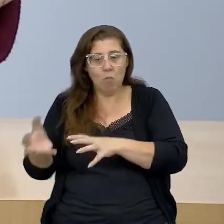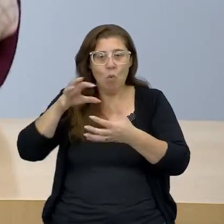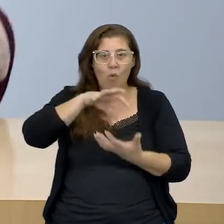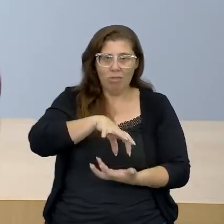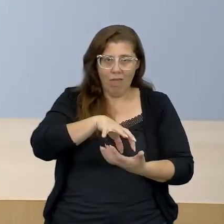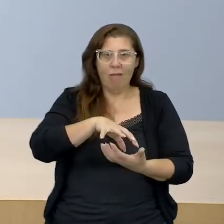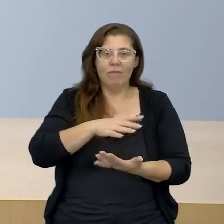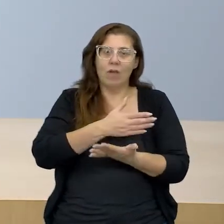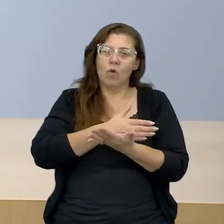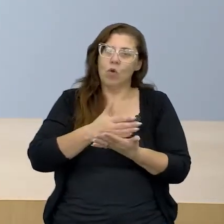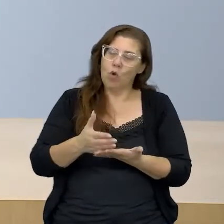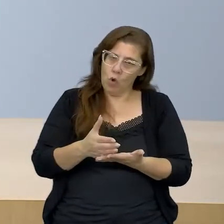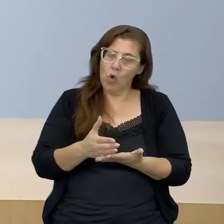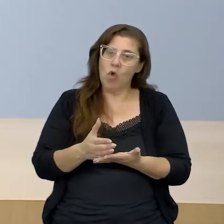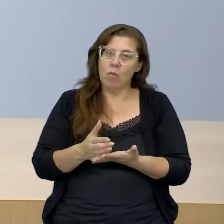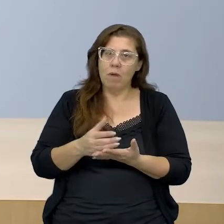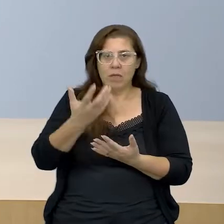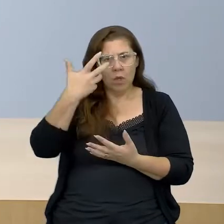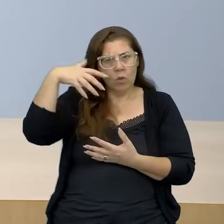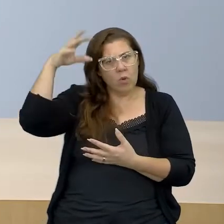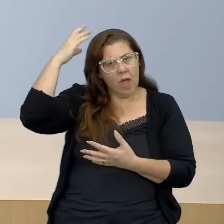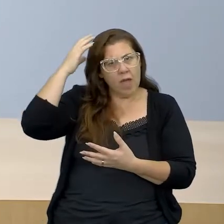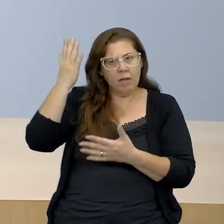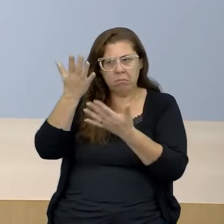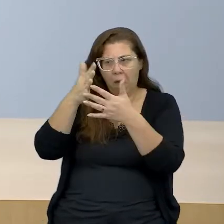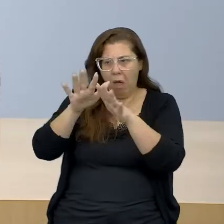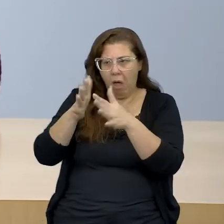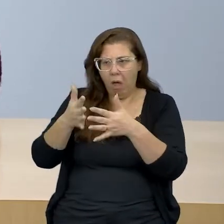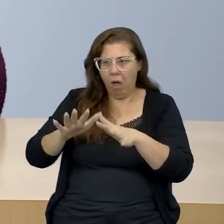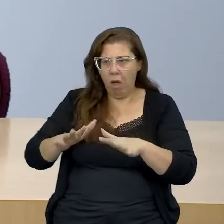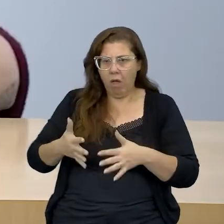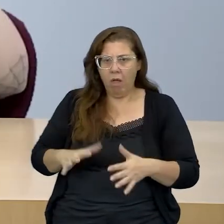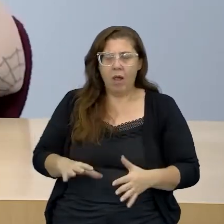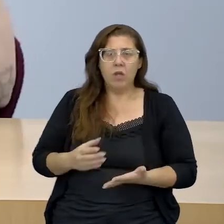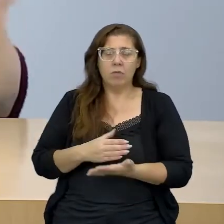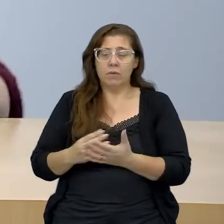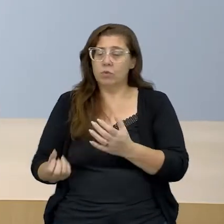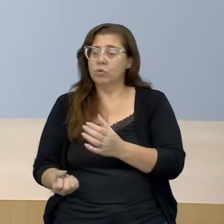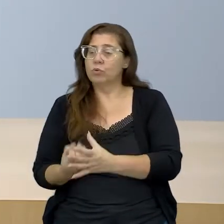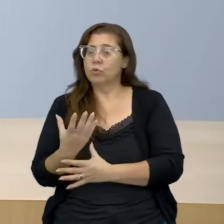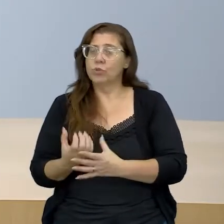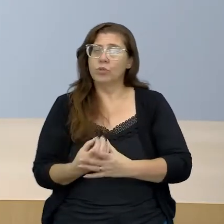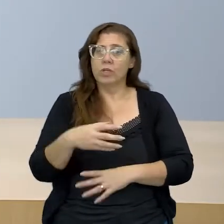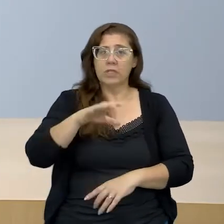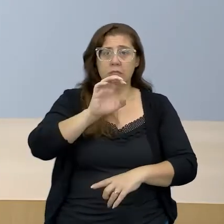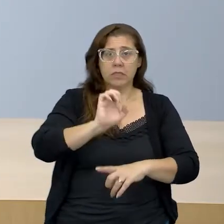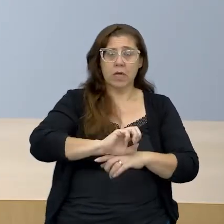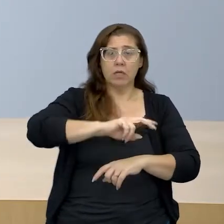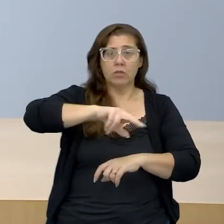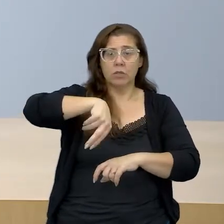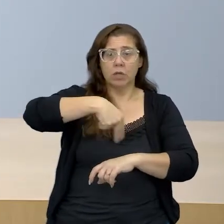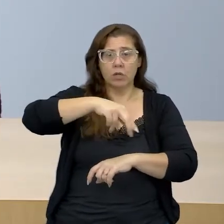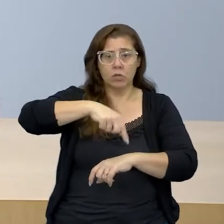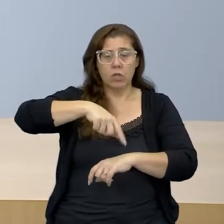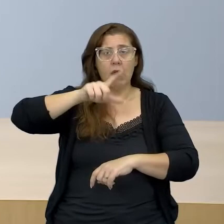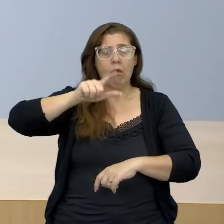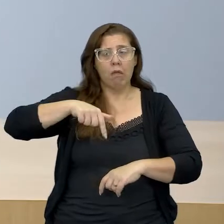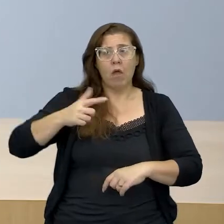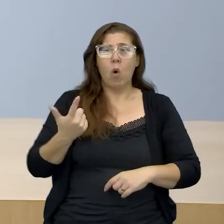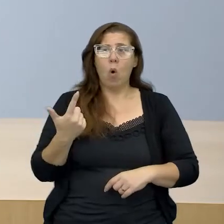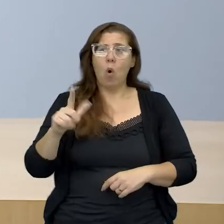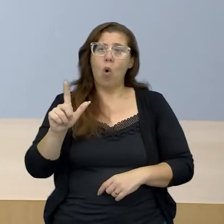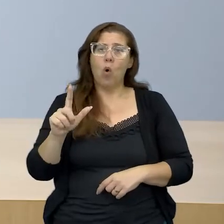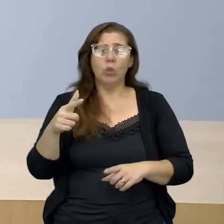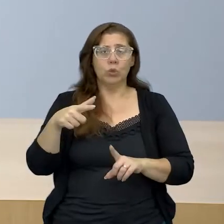começam a cair as grandes monarquias e começam a se instalar estados nacionais que são guiados por outros